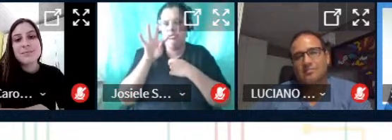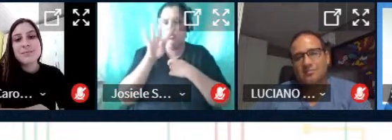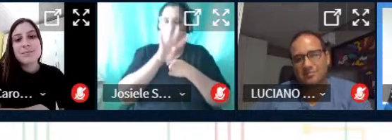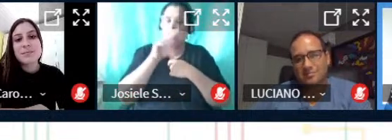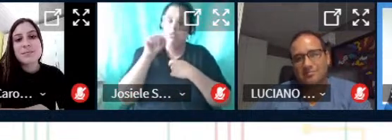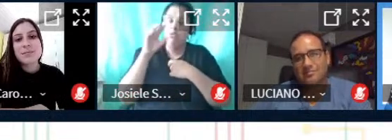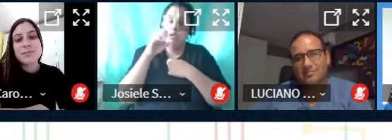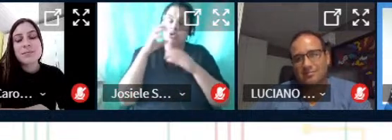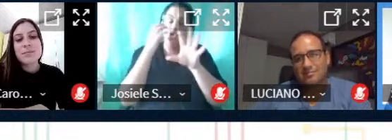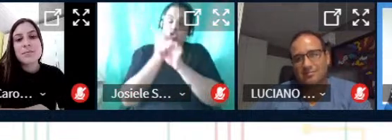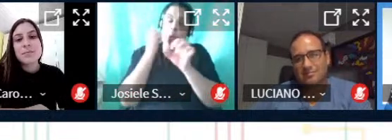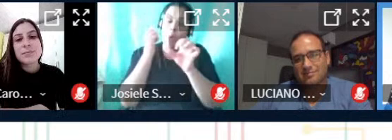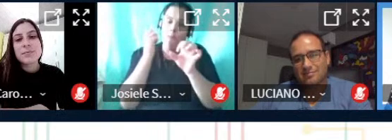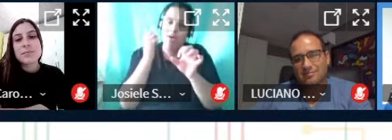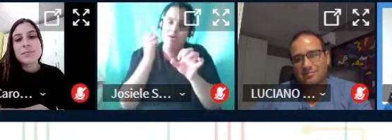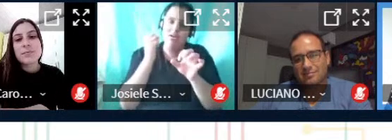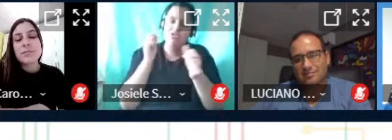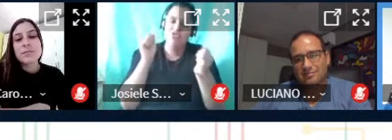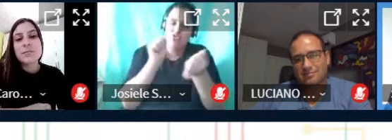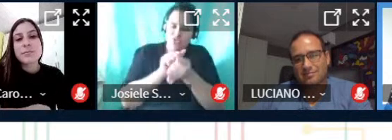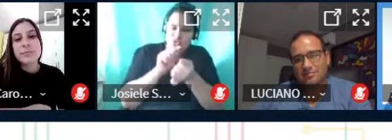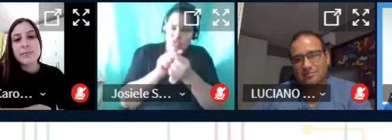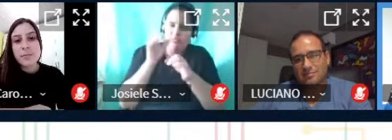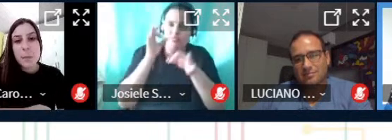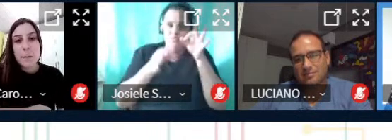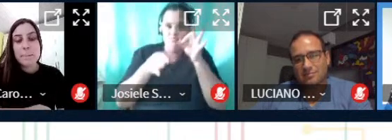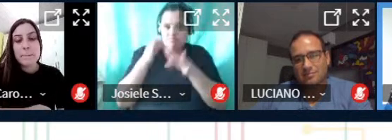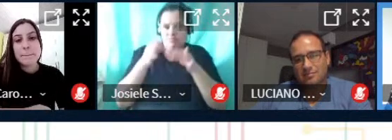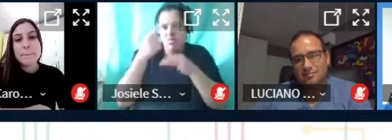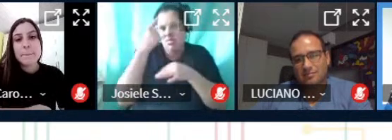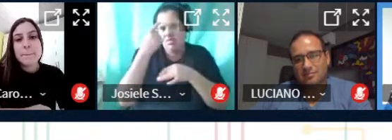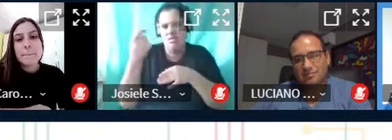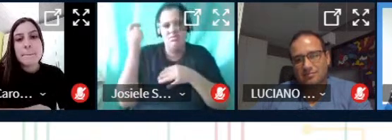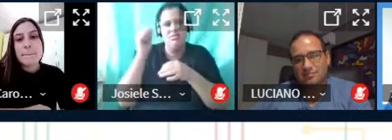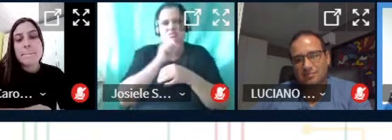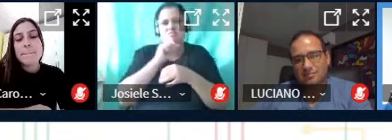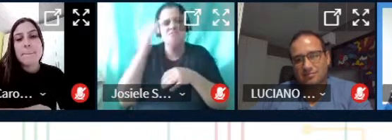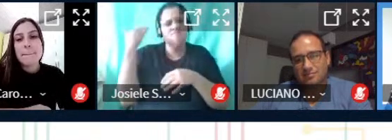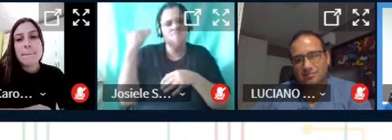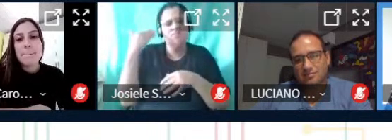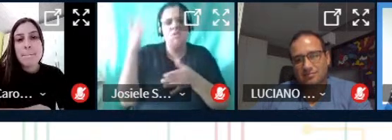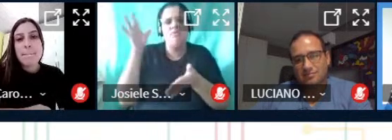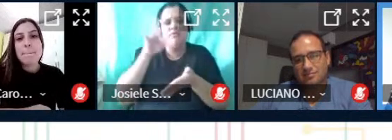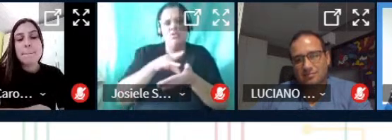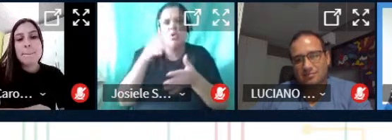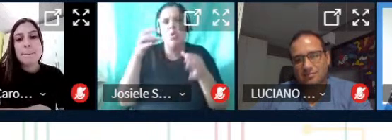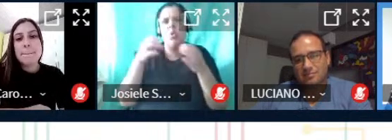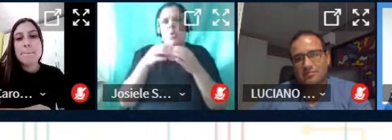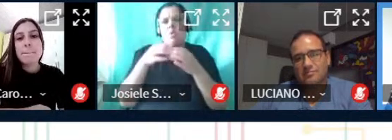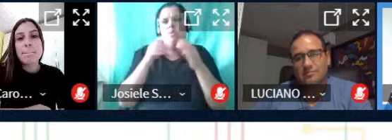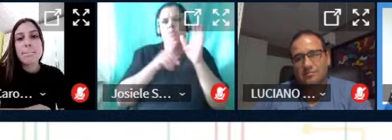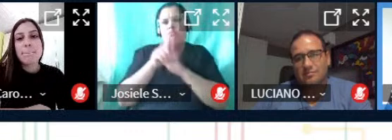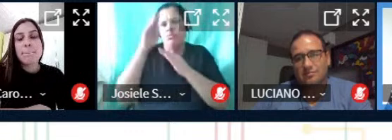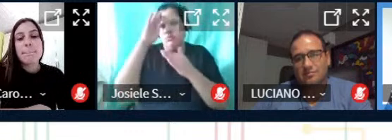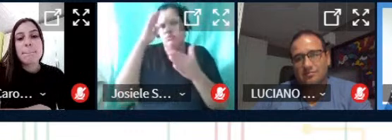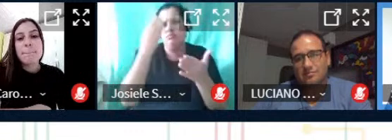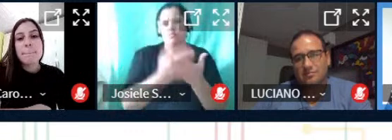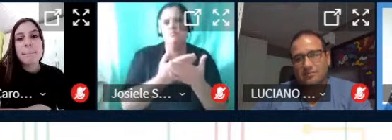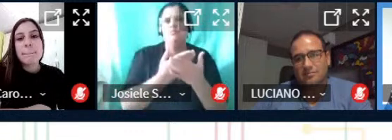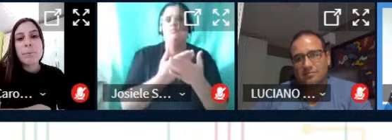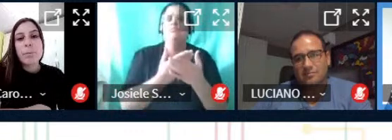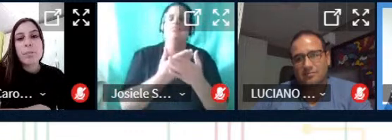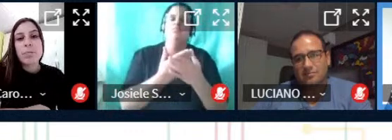junto com tudo dentro da Intel que é uma ideia antiga de consolidar o grupo de pesquisa e eu acredito realmente que